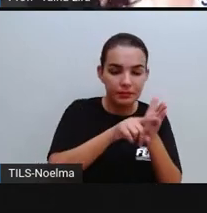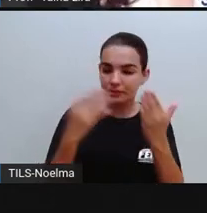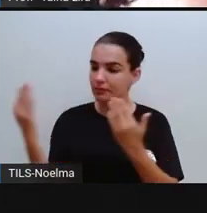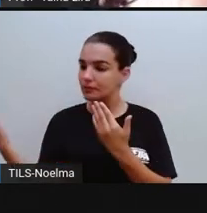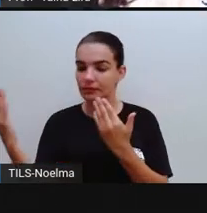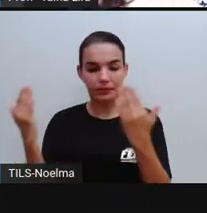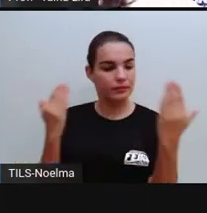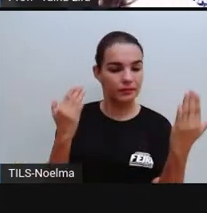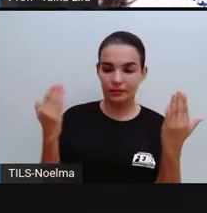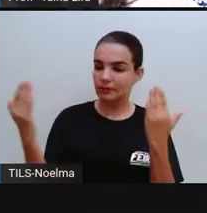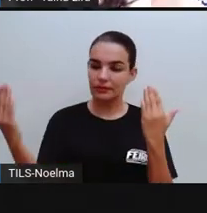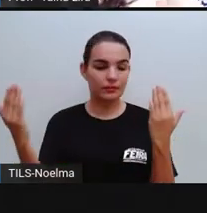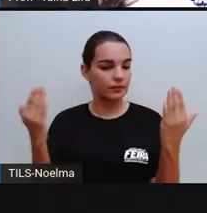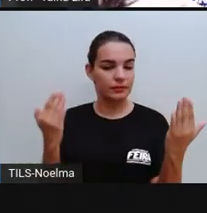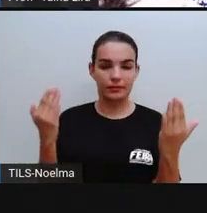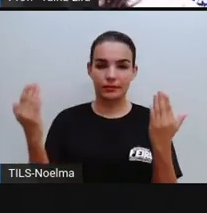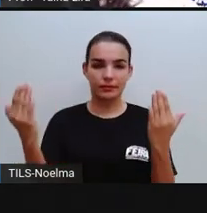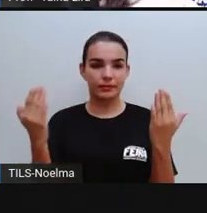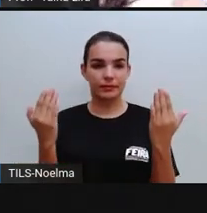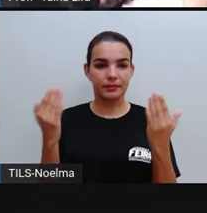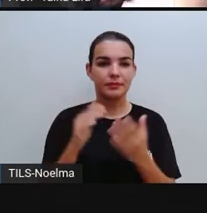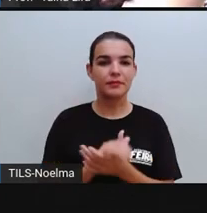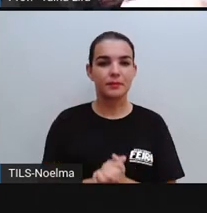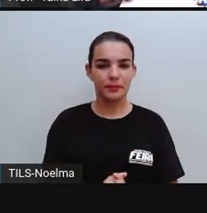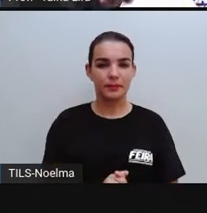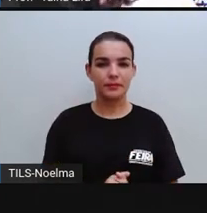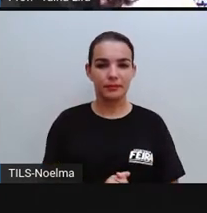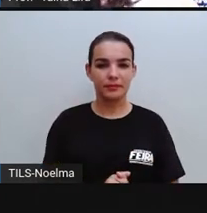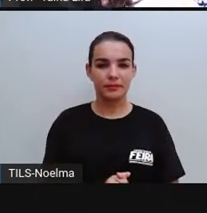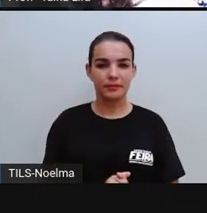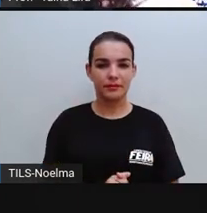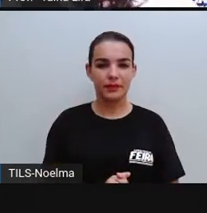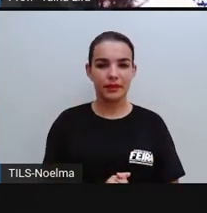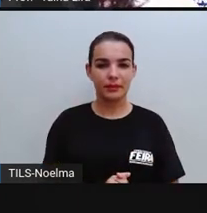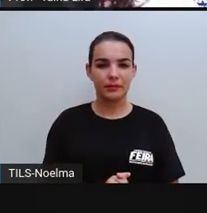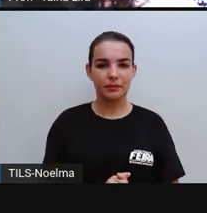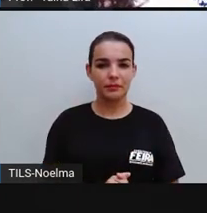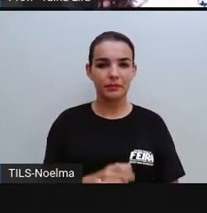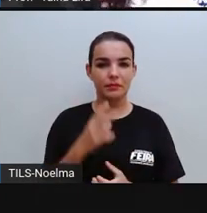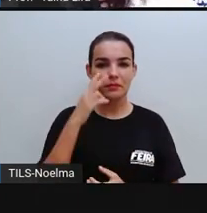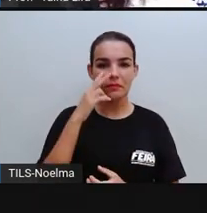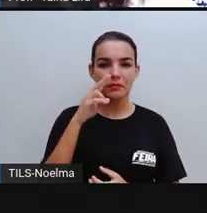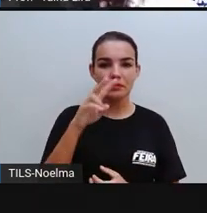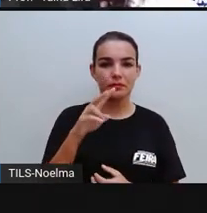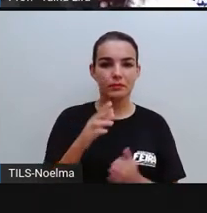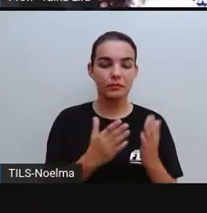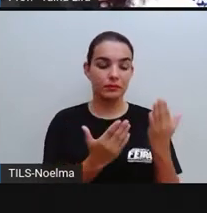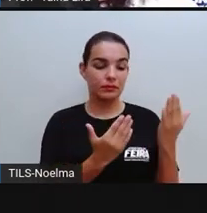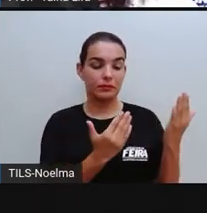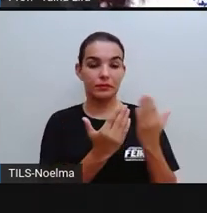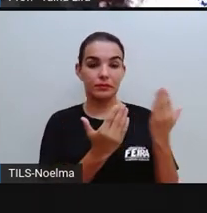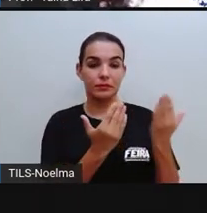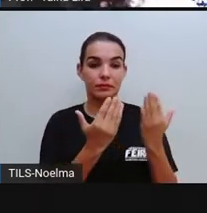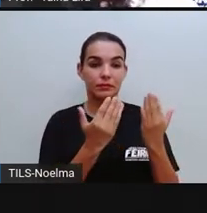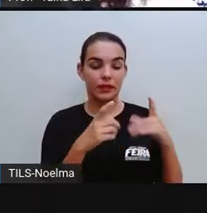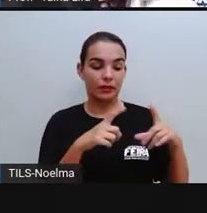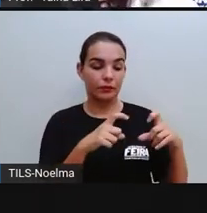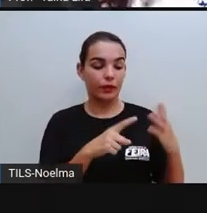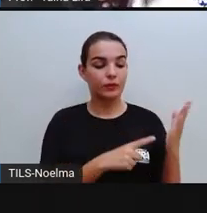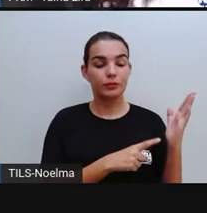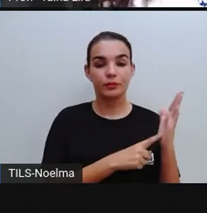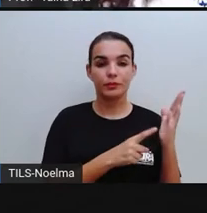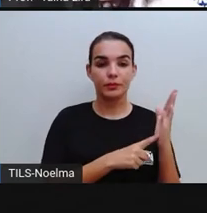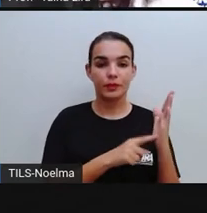investigação juntos agora. É a PRO e vocês. Então, vamos observar essa primeira fotografia, tá?